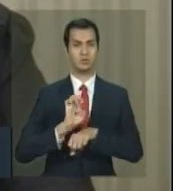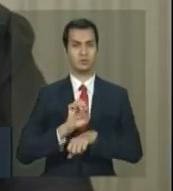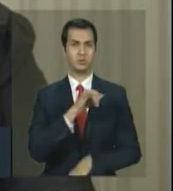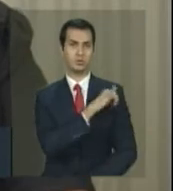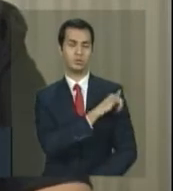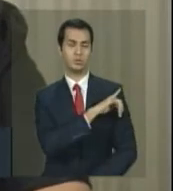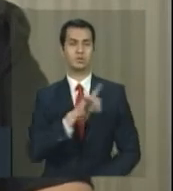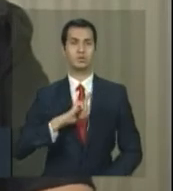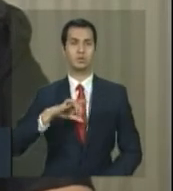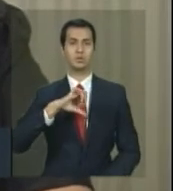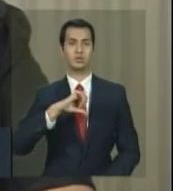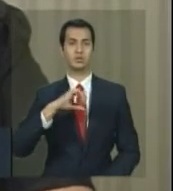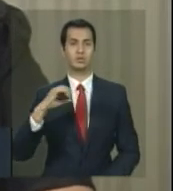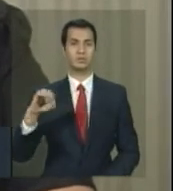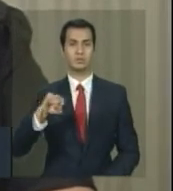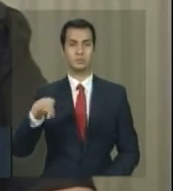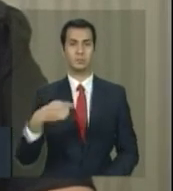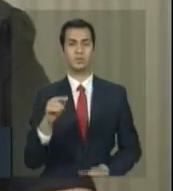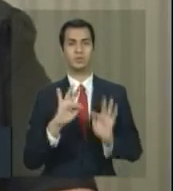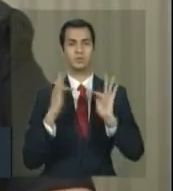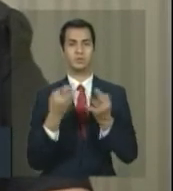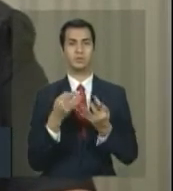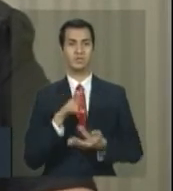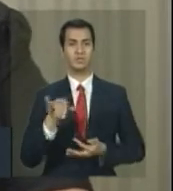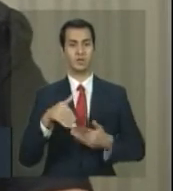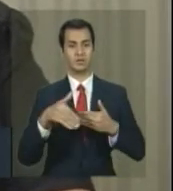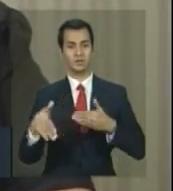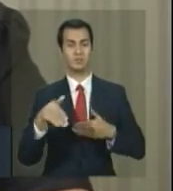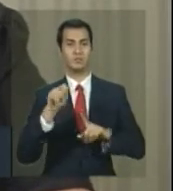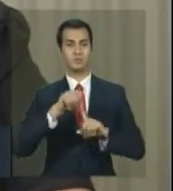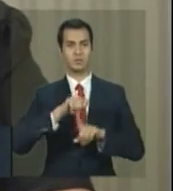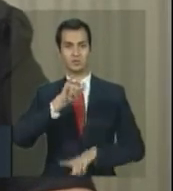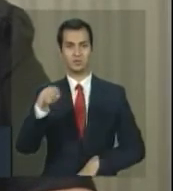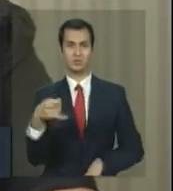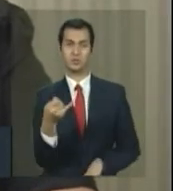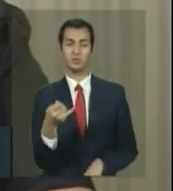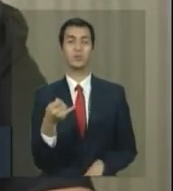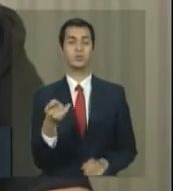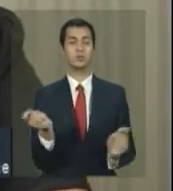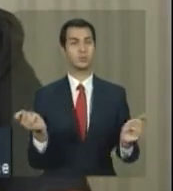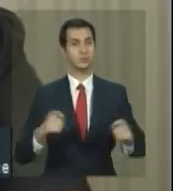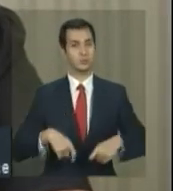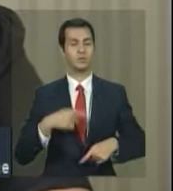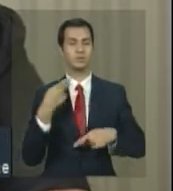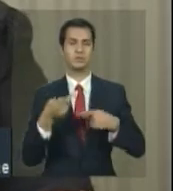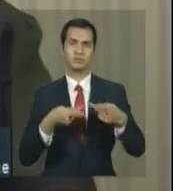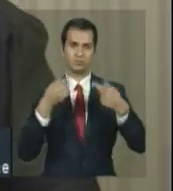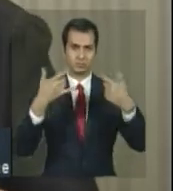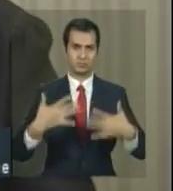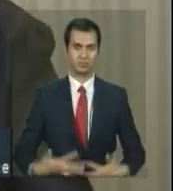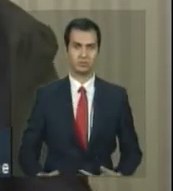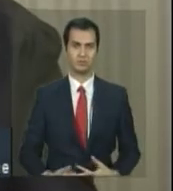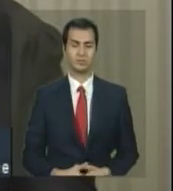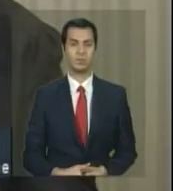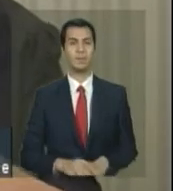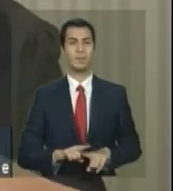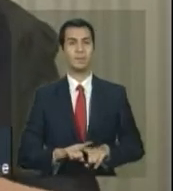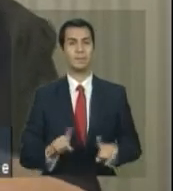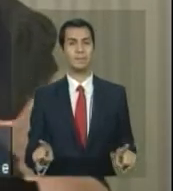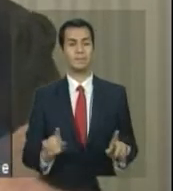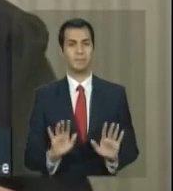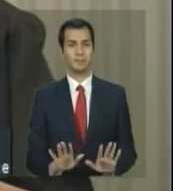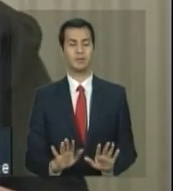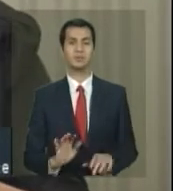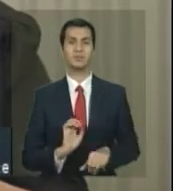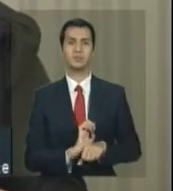900 mil famílias que vão receber em janeiro, portanto, gente já teria seguramente como dizer isso. Agora, os estados,